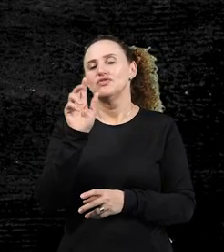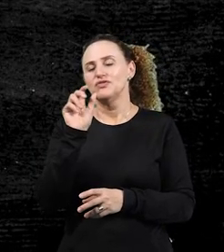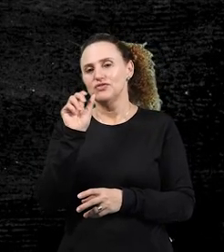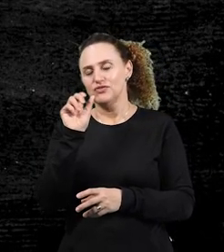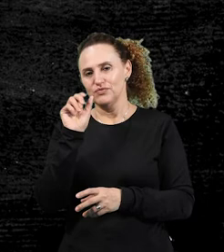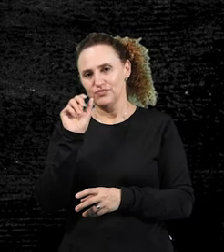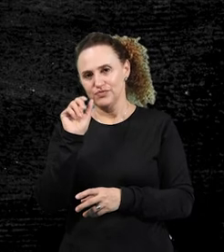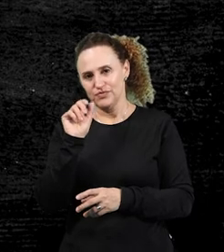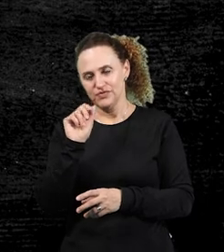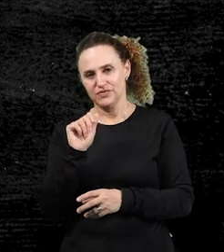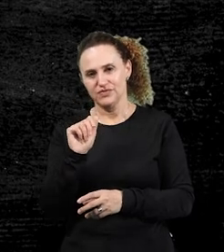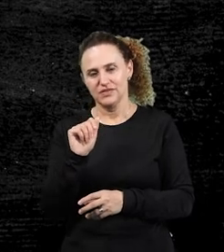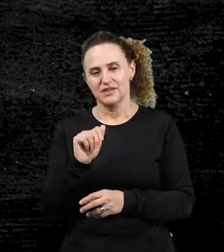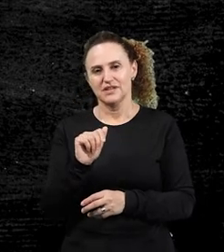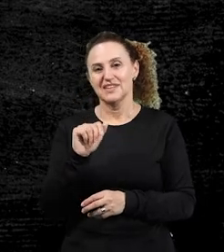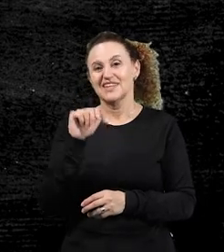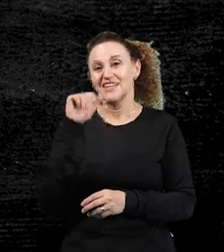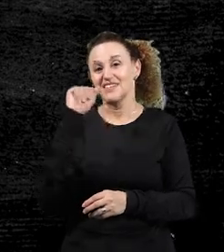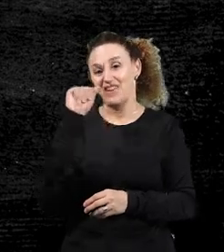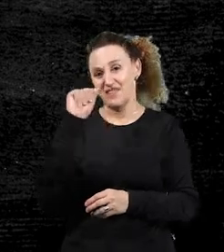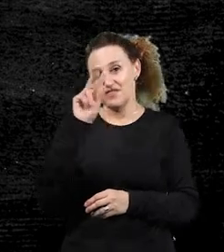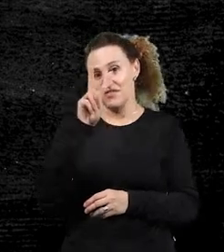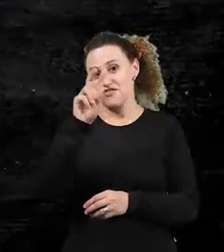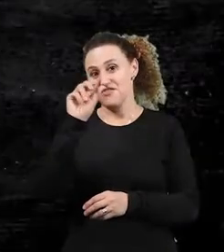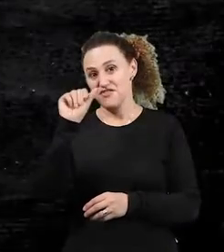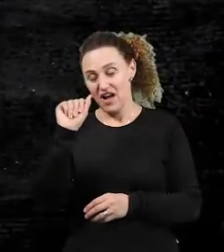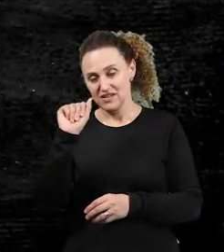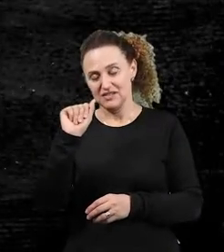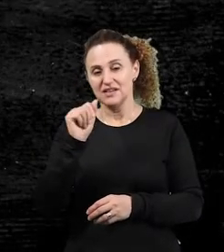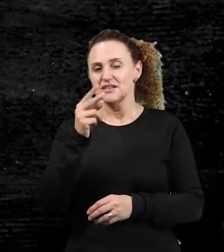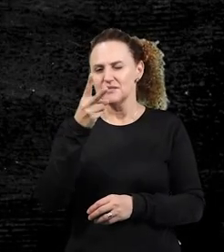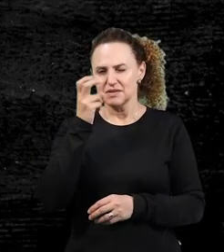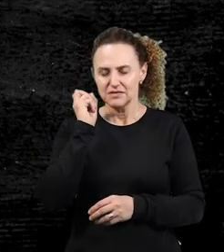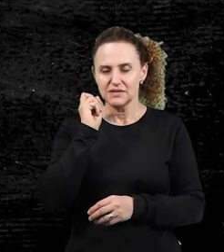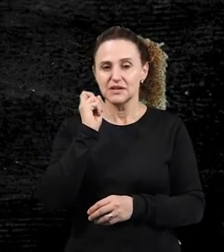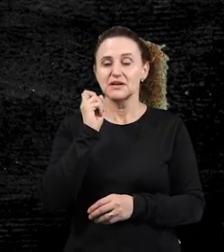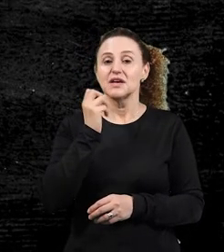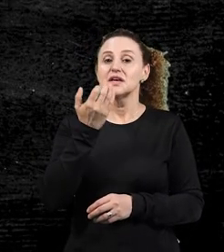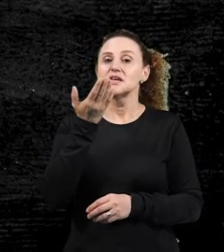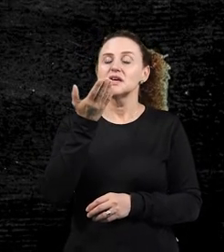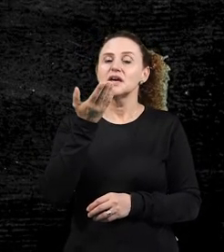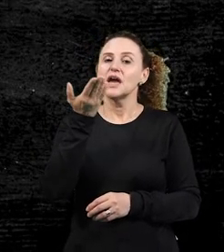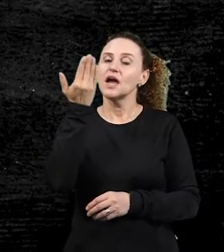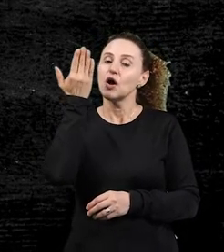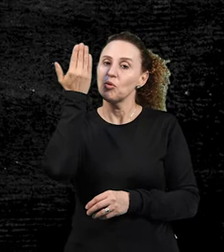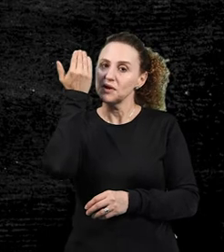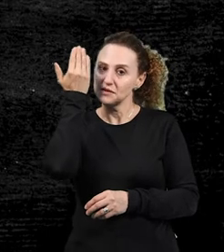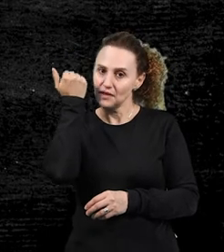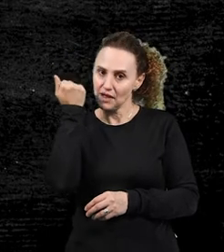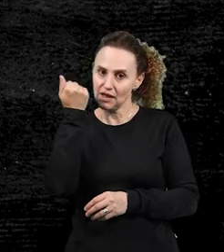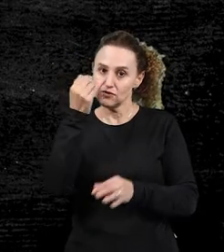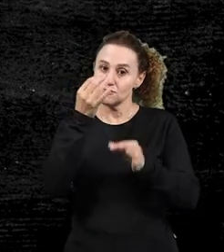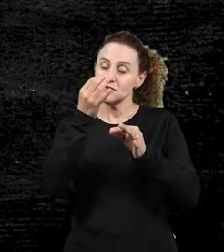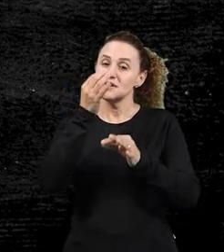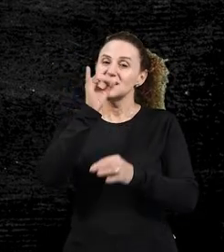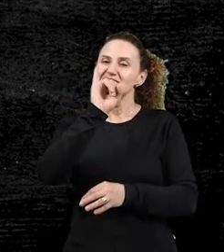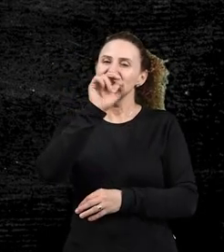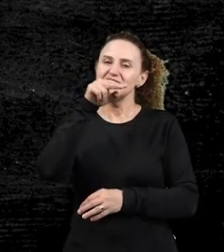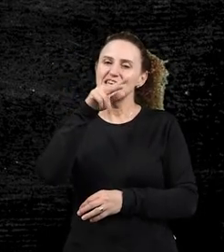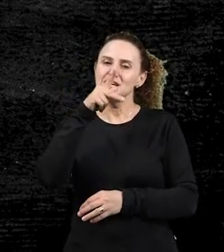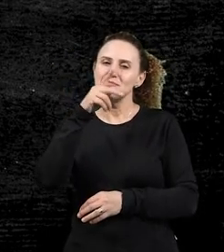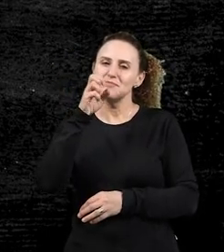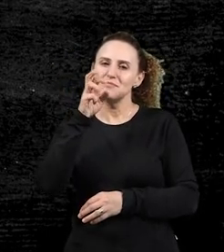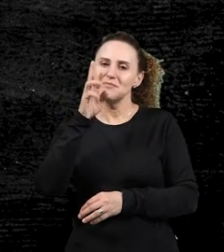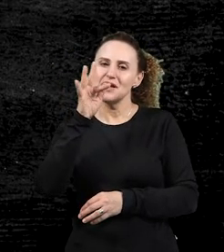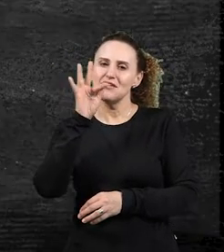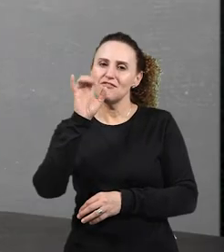ter, então, um morfema que vai indicar o tempo e o modo, né, que é o pretérito imperfeito do indicativo. Aí, tá